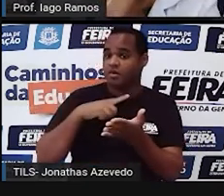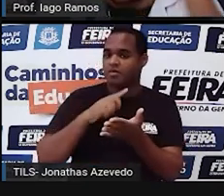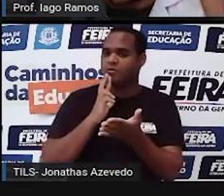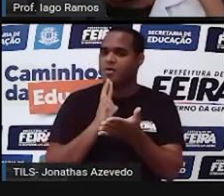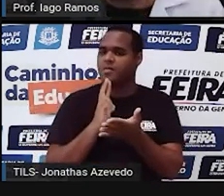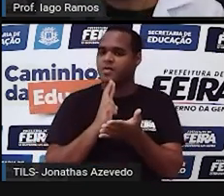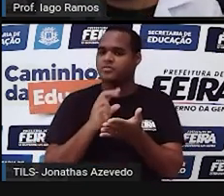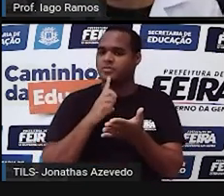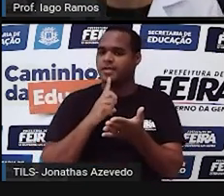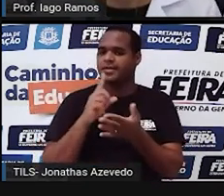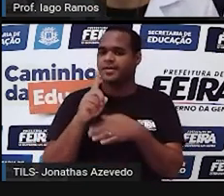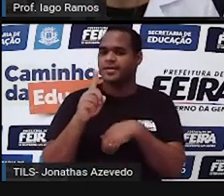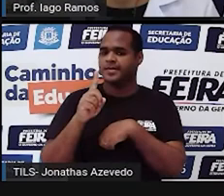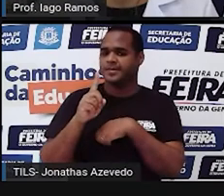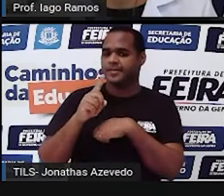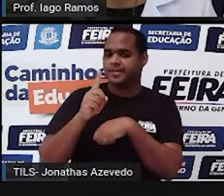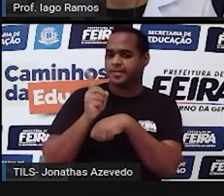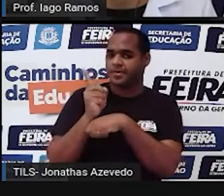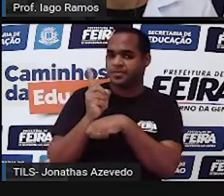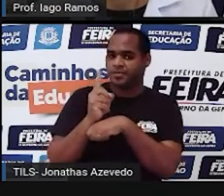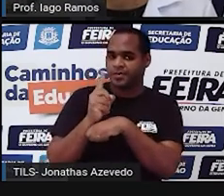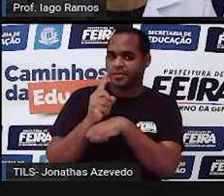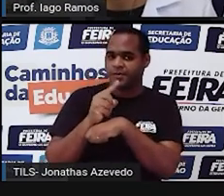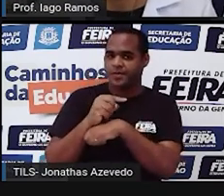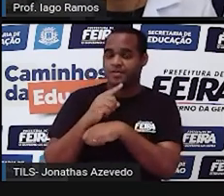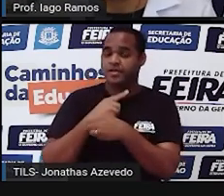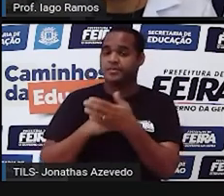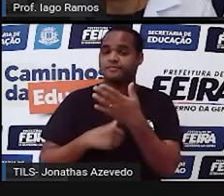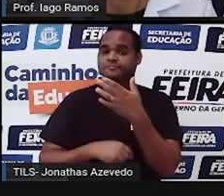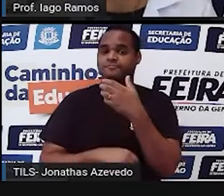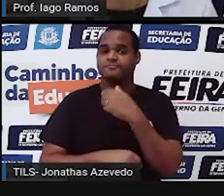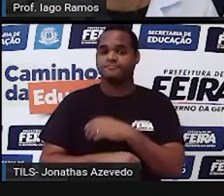em quanto tempo está passando ali na tela. Olha só.